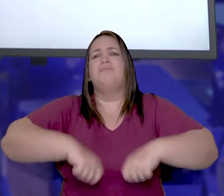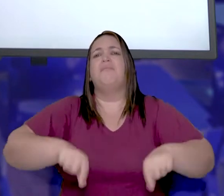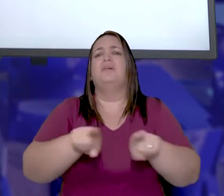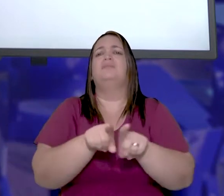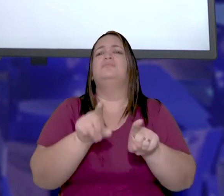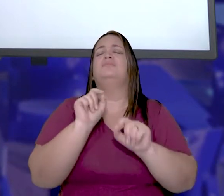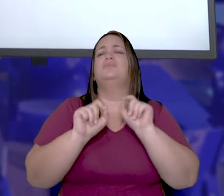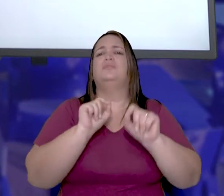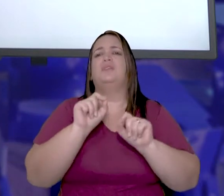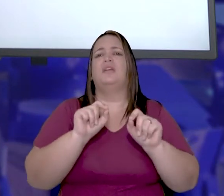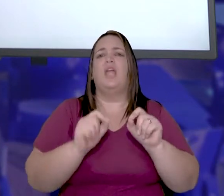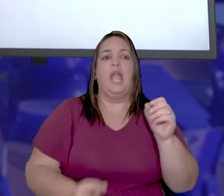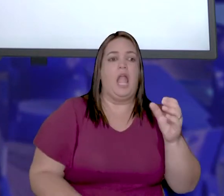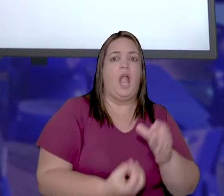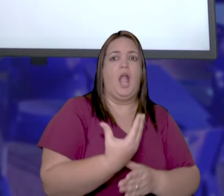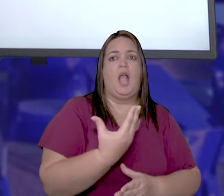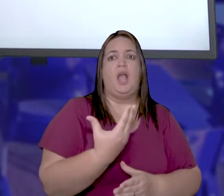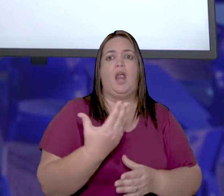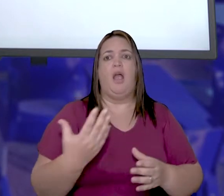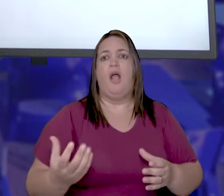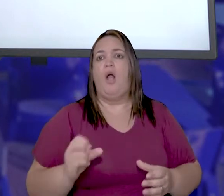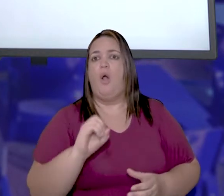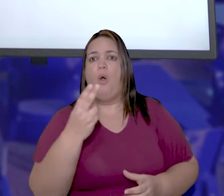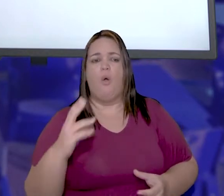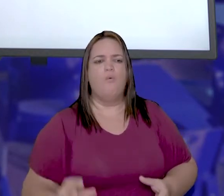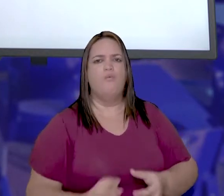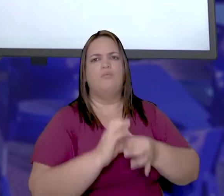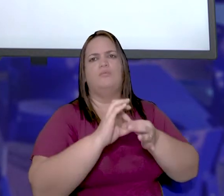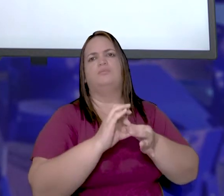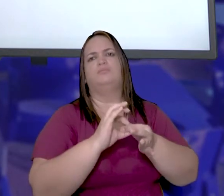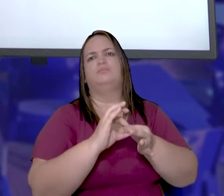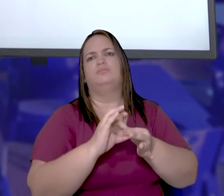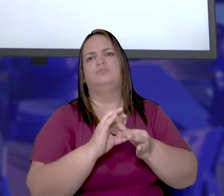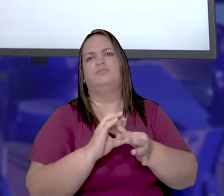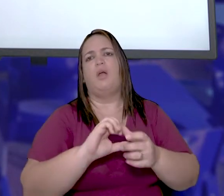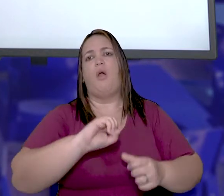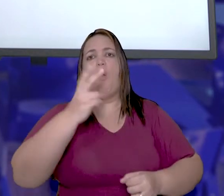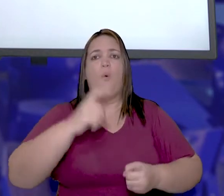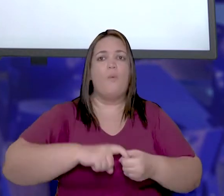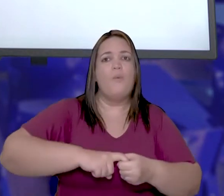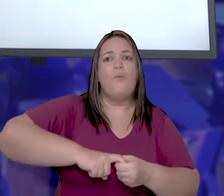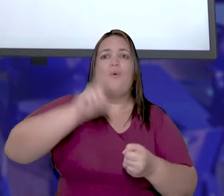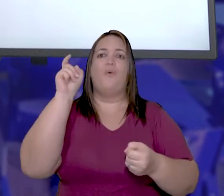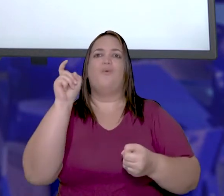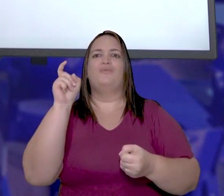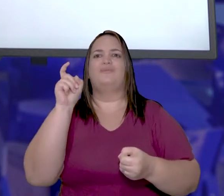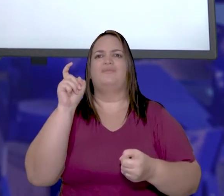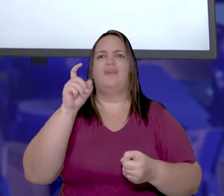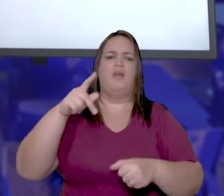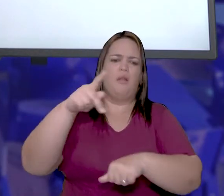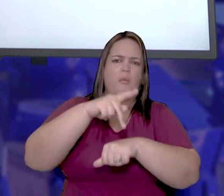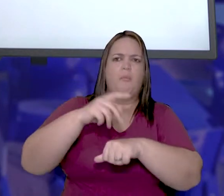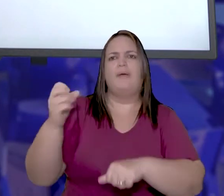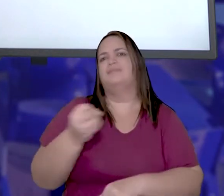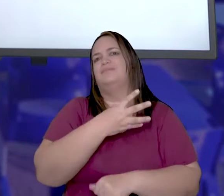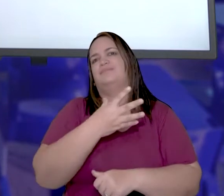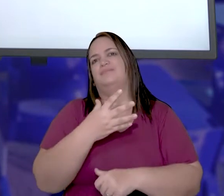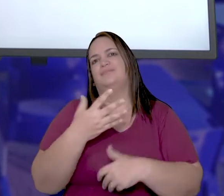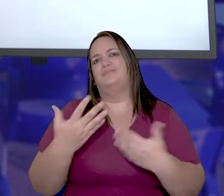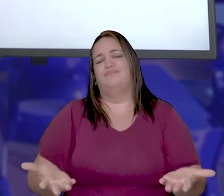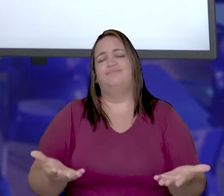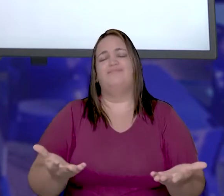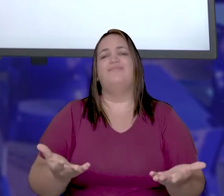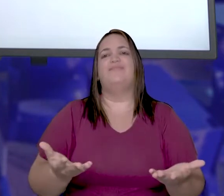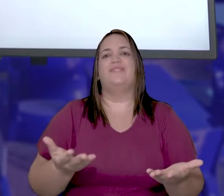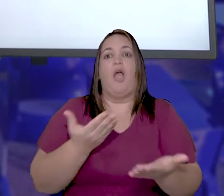Ou seja, são fronteiras frágeis que a qualquer momento pode dar origem à unificação ou